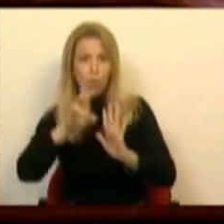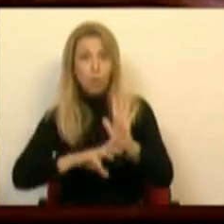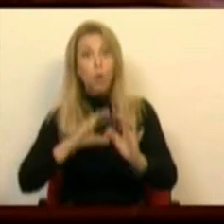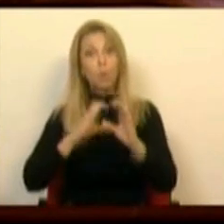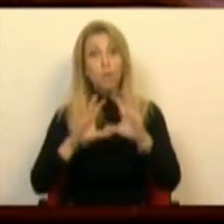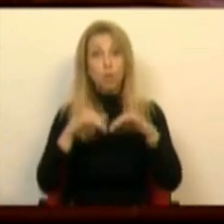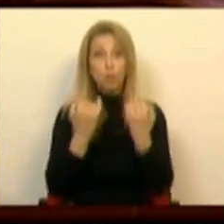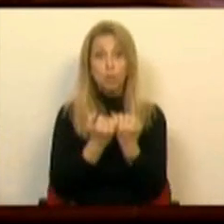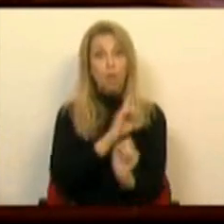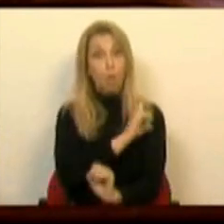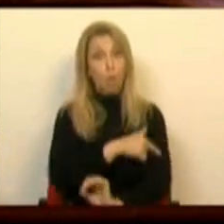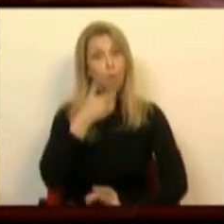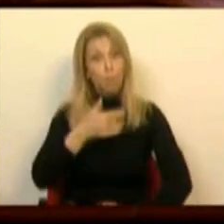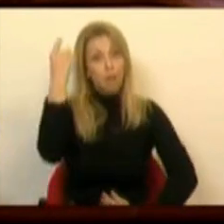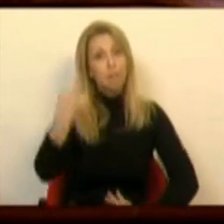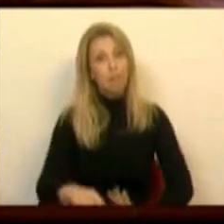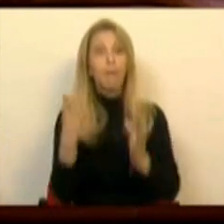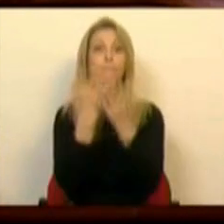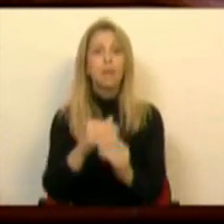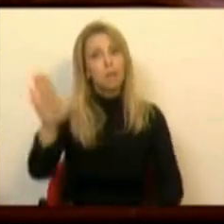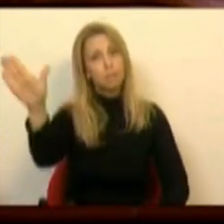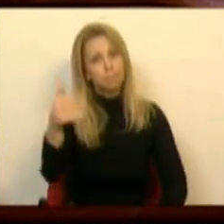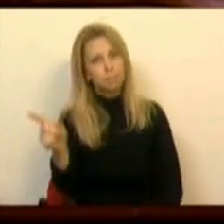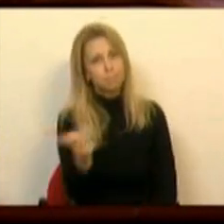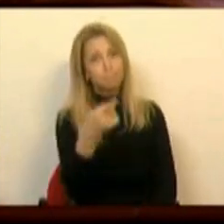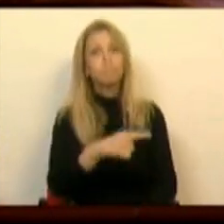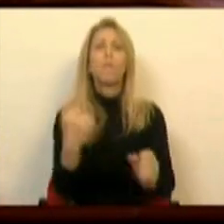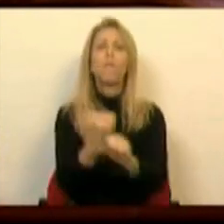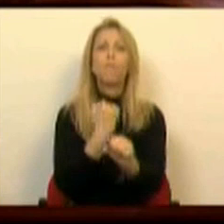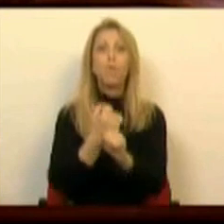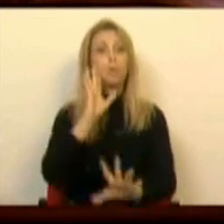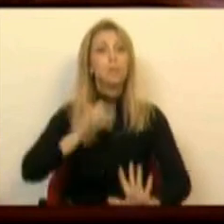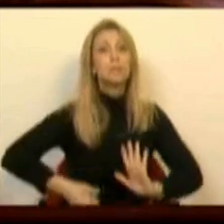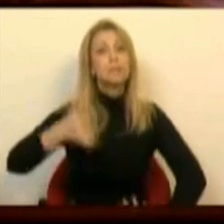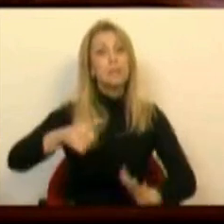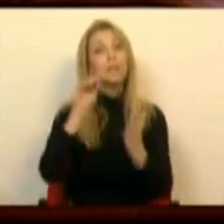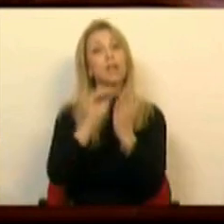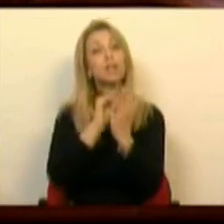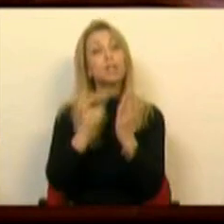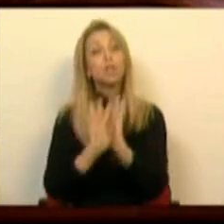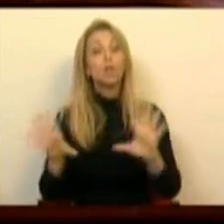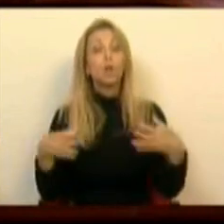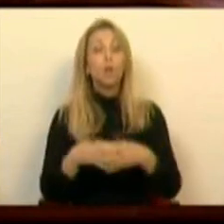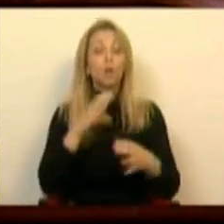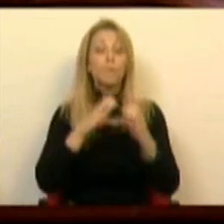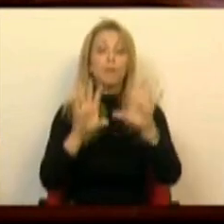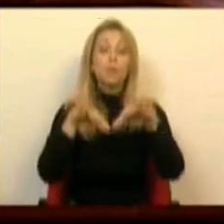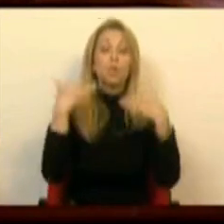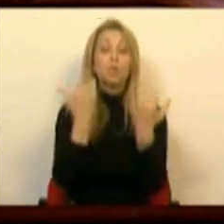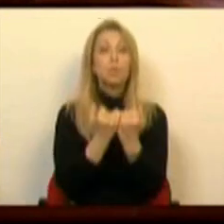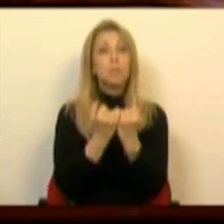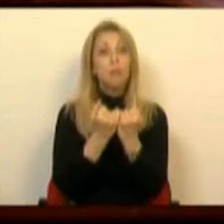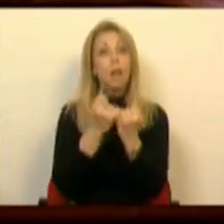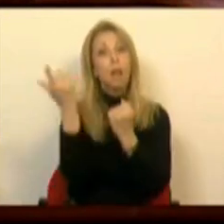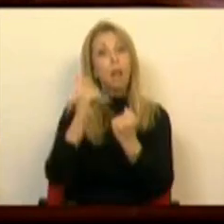competências nesta matéria, é chamada a desempenhar um papel central no registro dos órgãos de comunicação social da diáspora e no